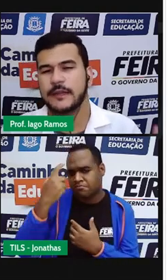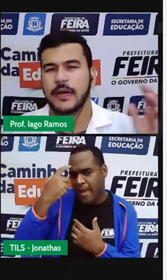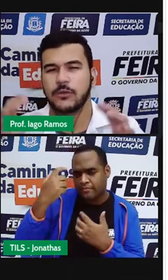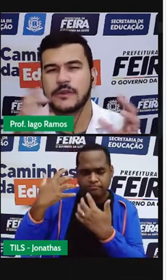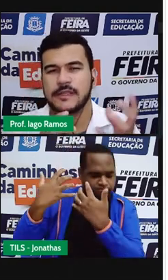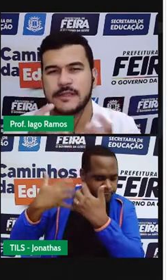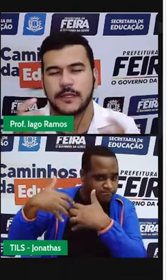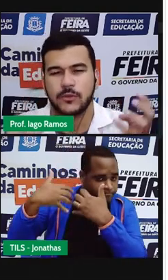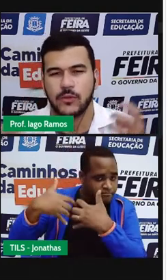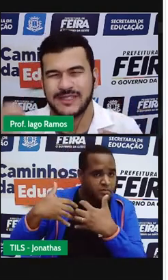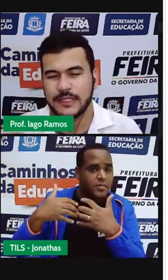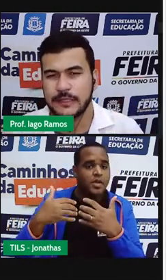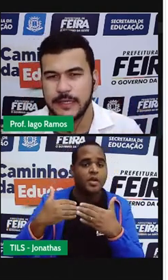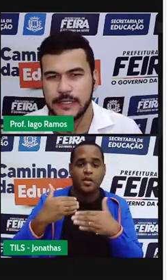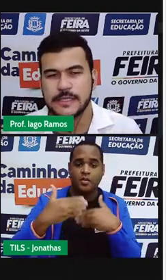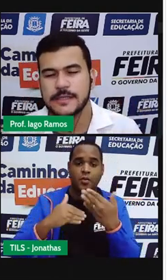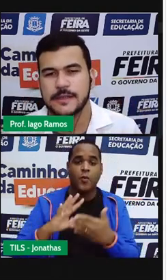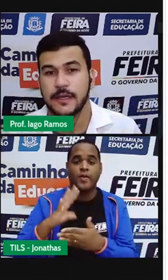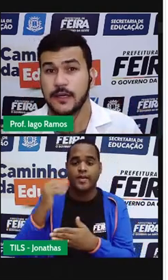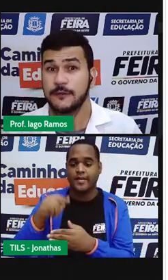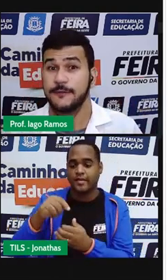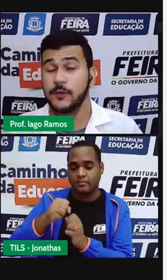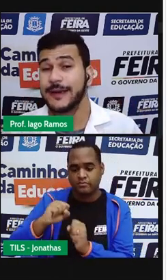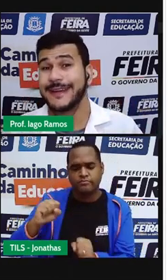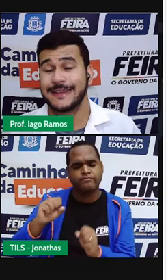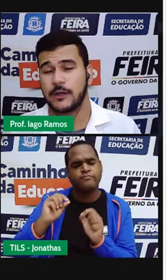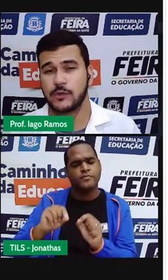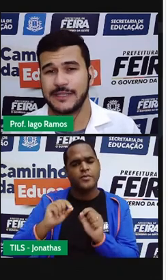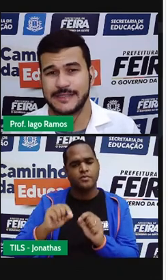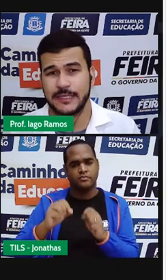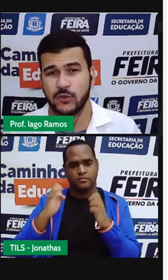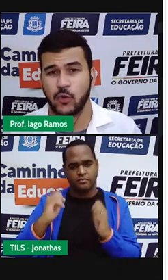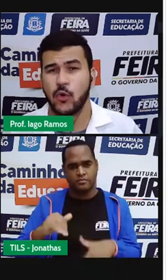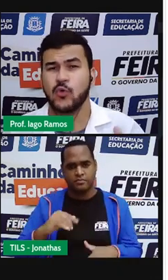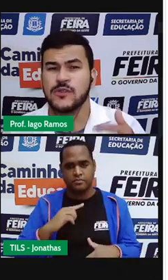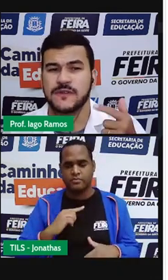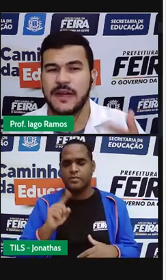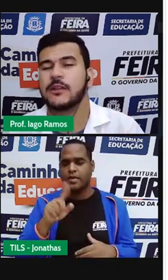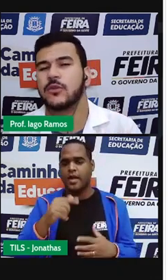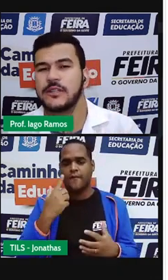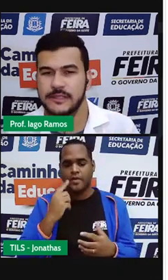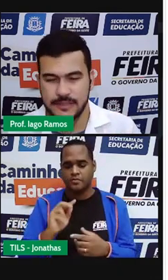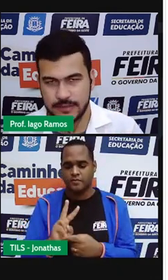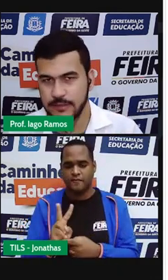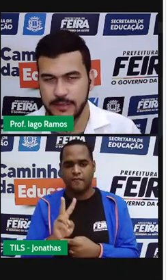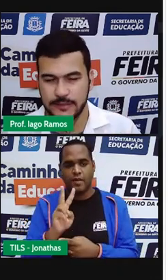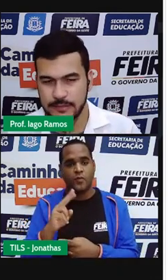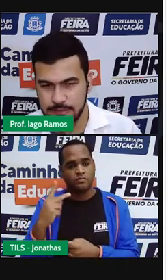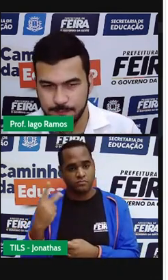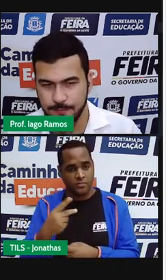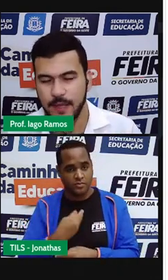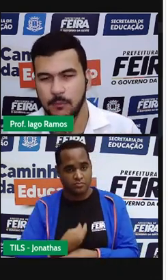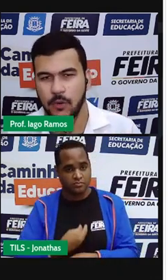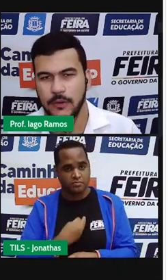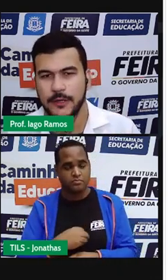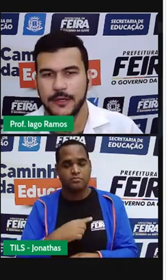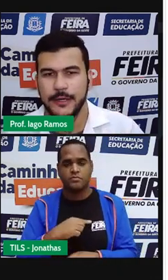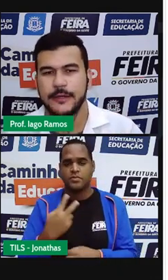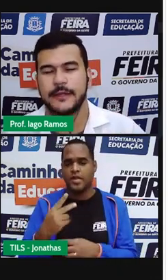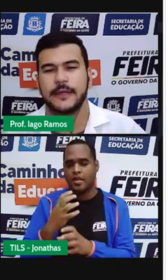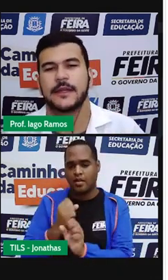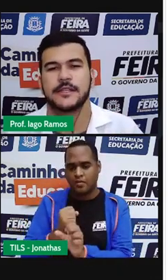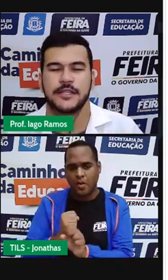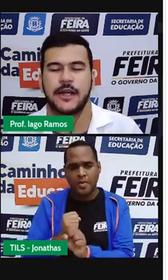vê o que é que está acontecendo com as grandezas, vê o que é que está acontecendo com os valores das grandezas, tá bom?